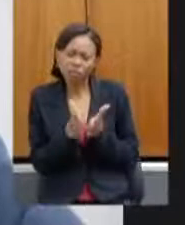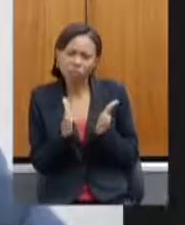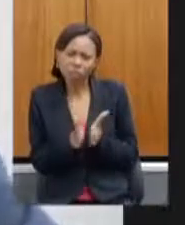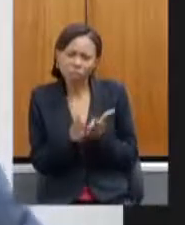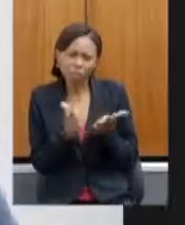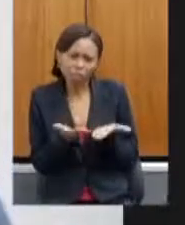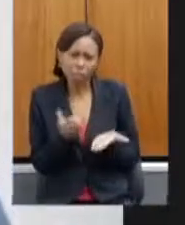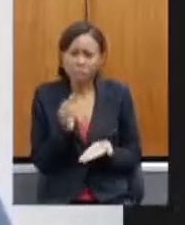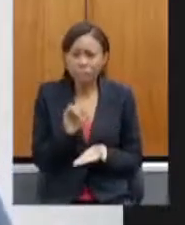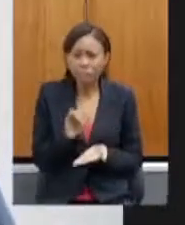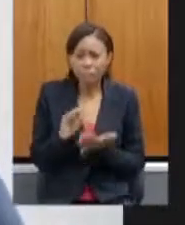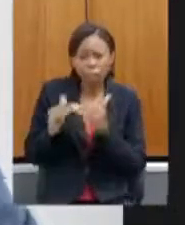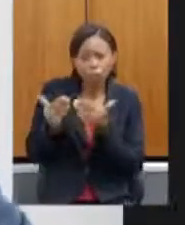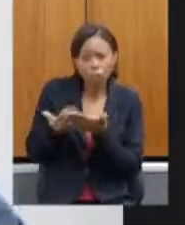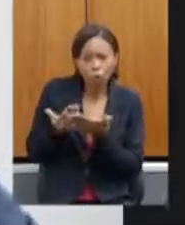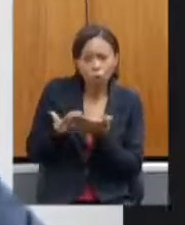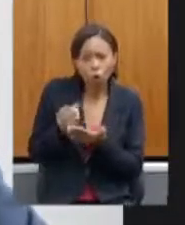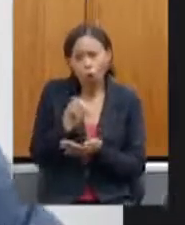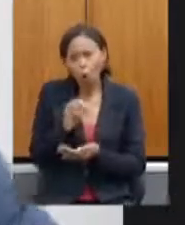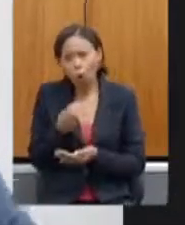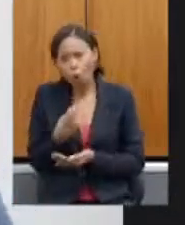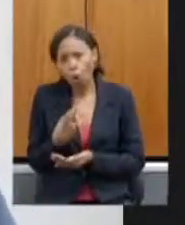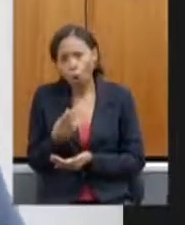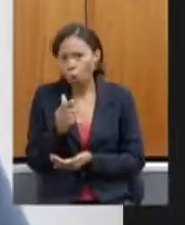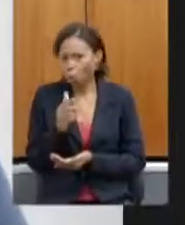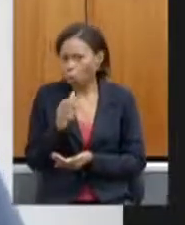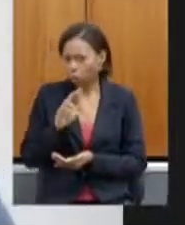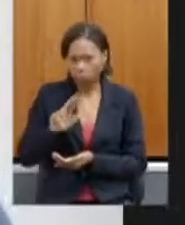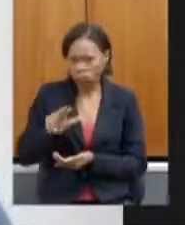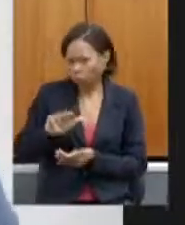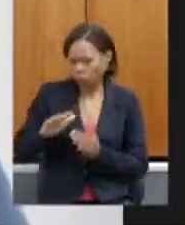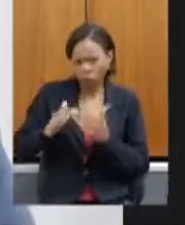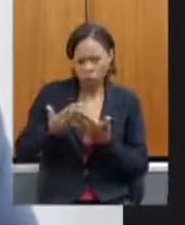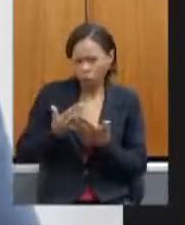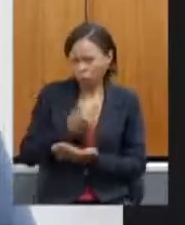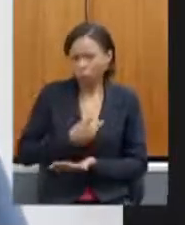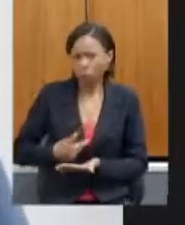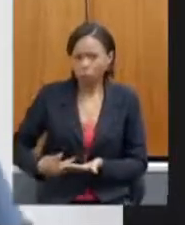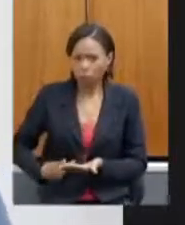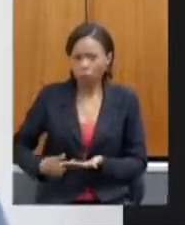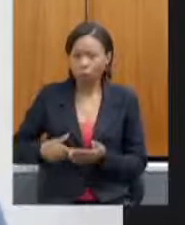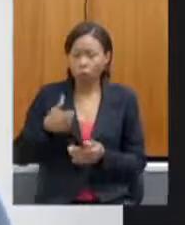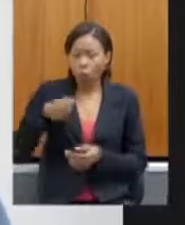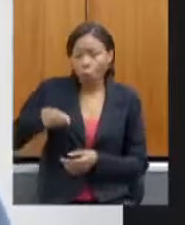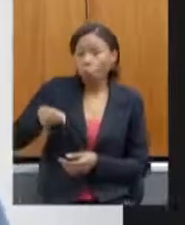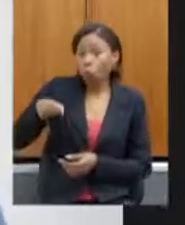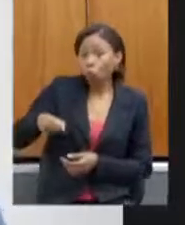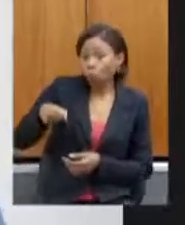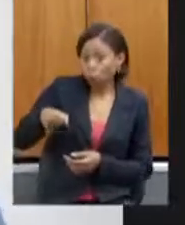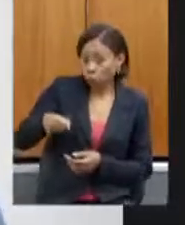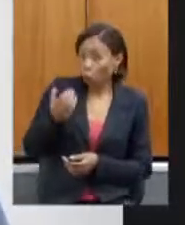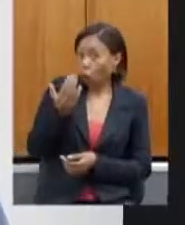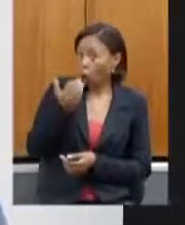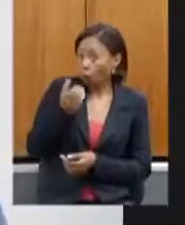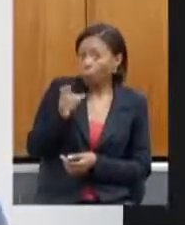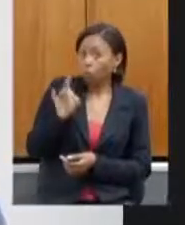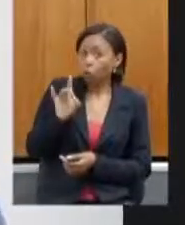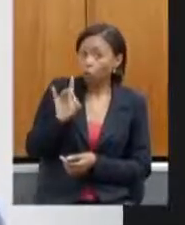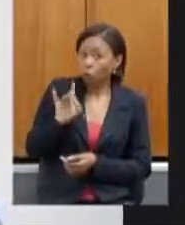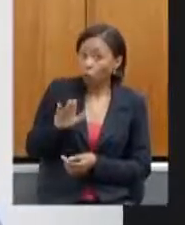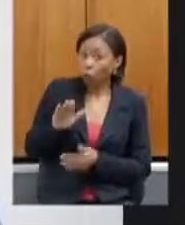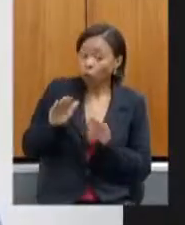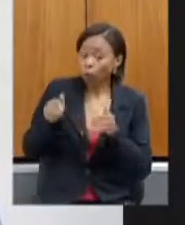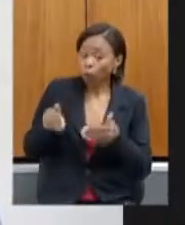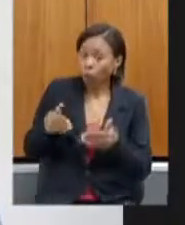às escolas estaduais. O Bolsa Mereno era só para filhos e filhas que estavam em escolas estaduais. Qual que é a minha